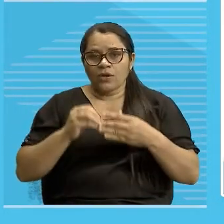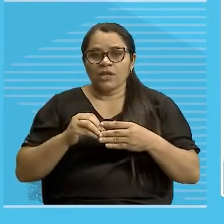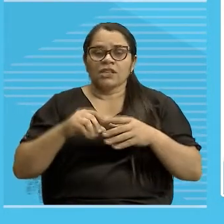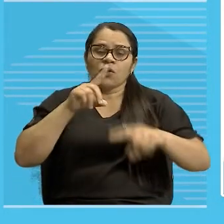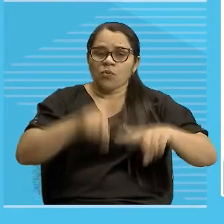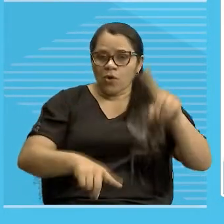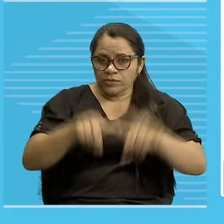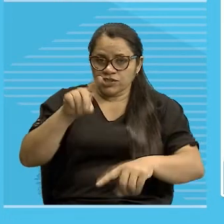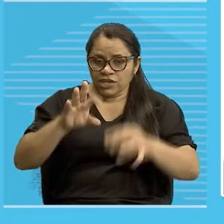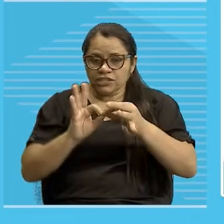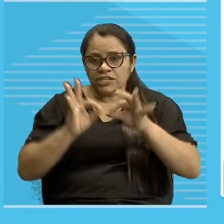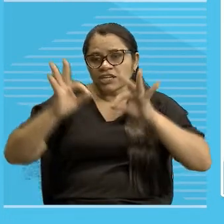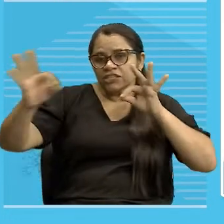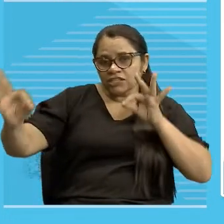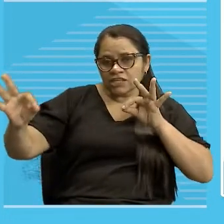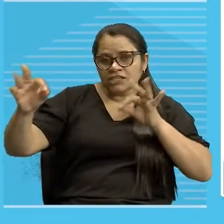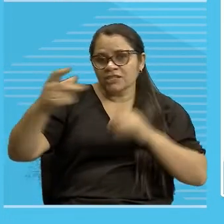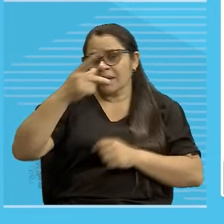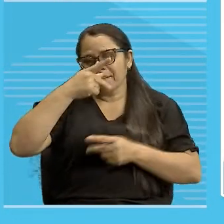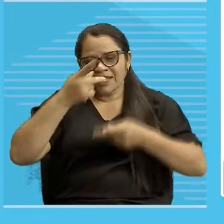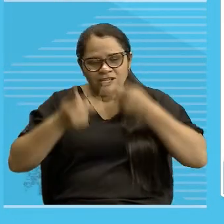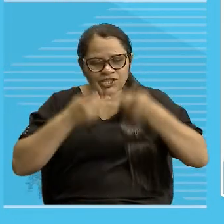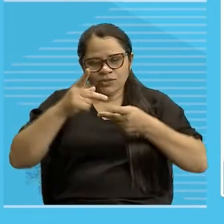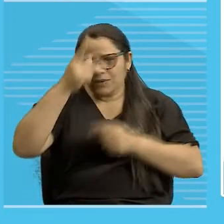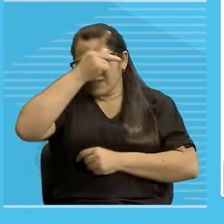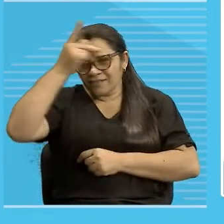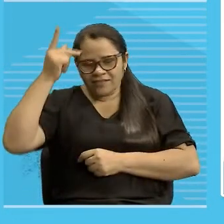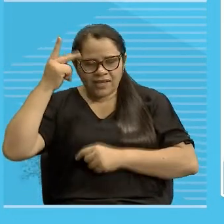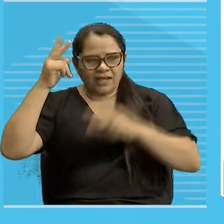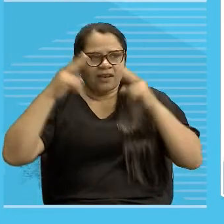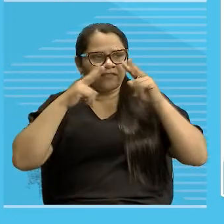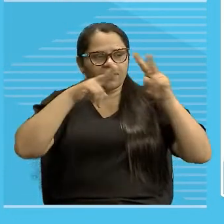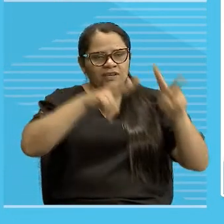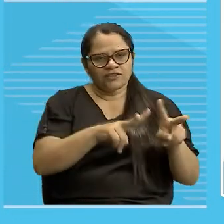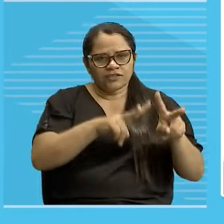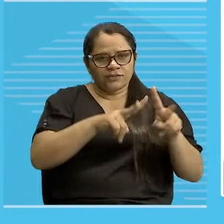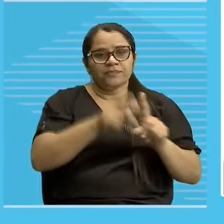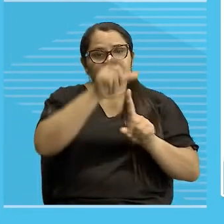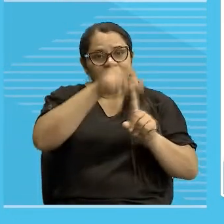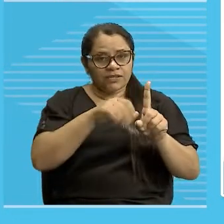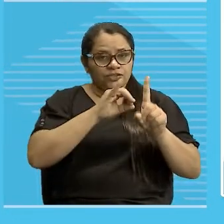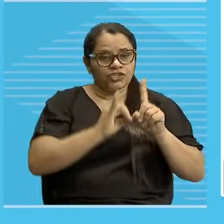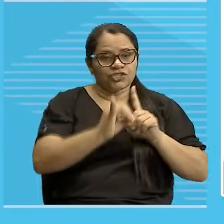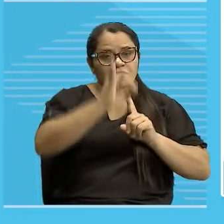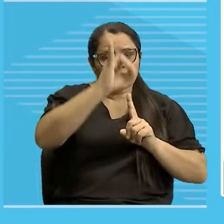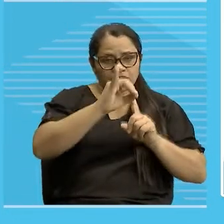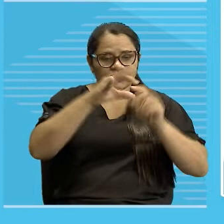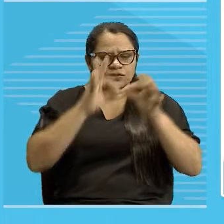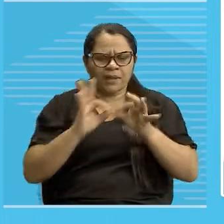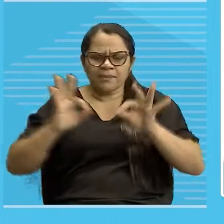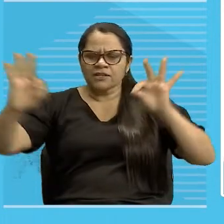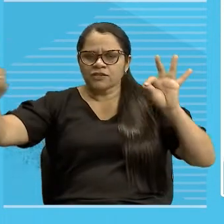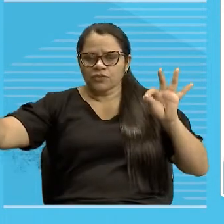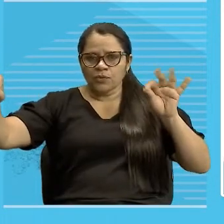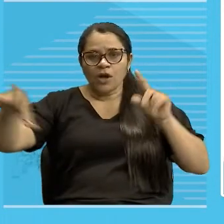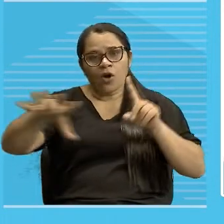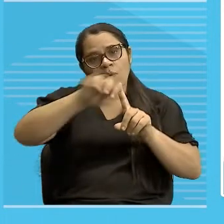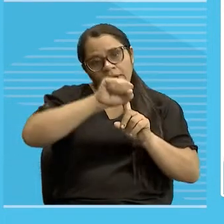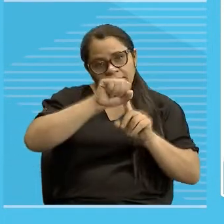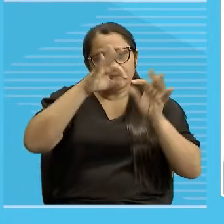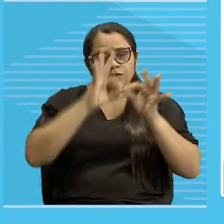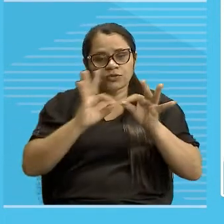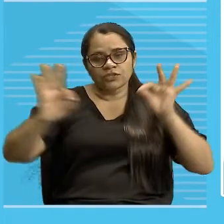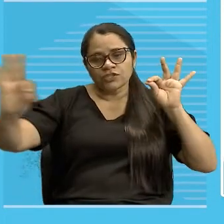quanto do receptor, os interlocutores são tomados aqui, essa palavra é tomada, aliás, como sinônimo de emissor,